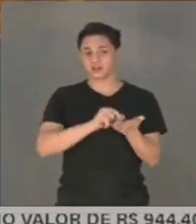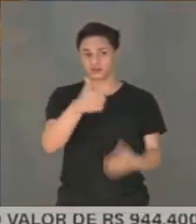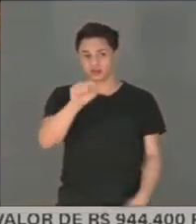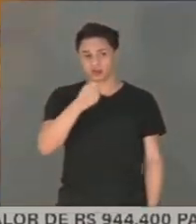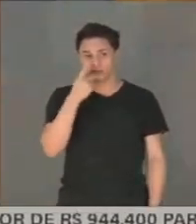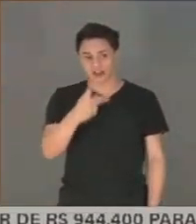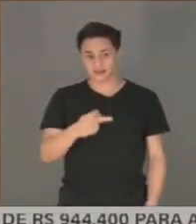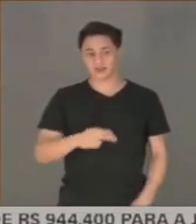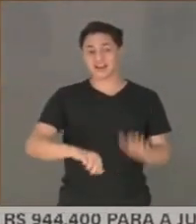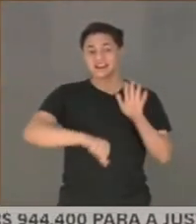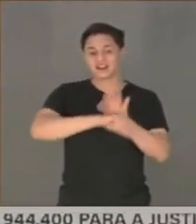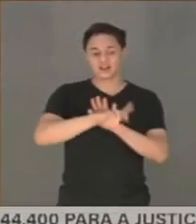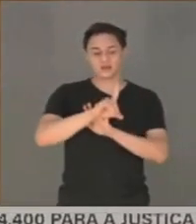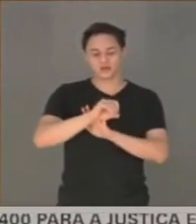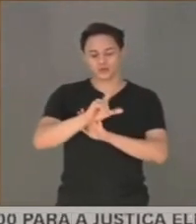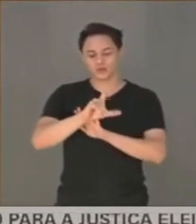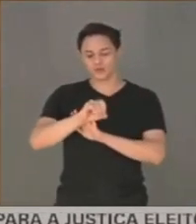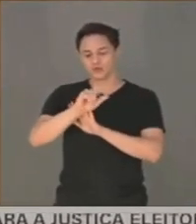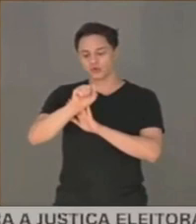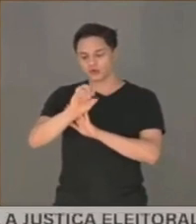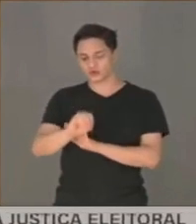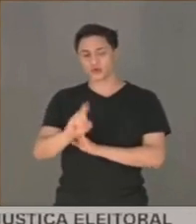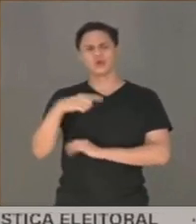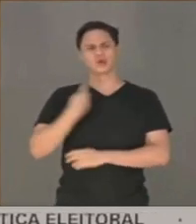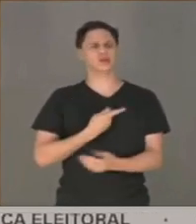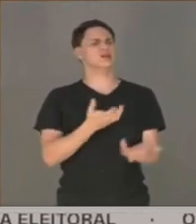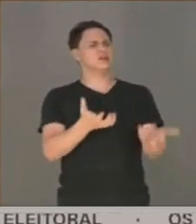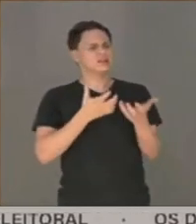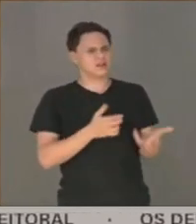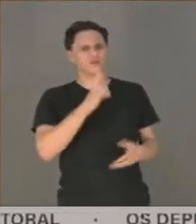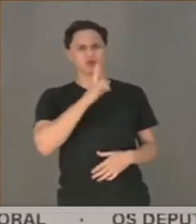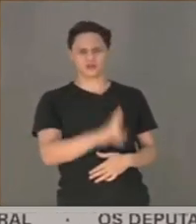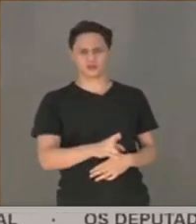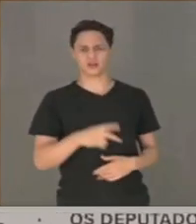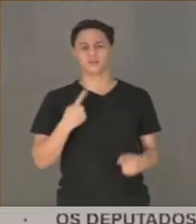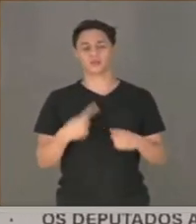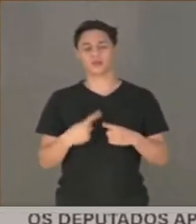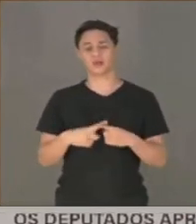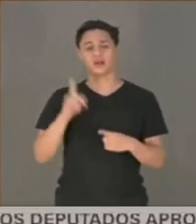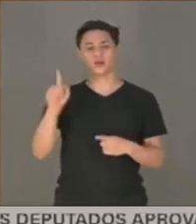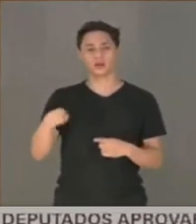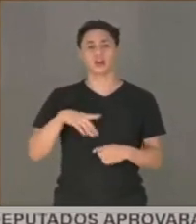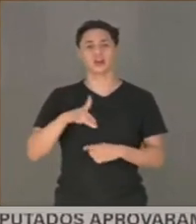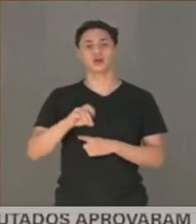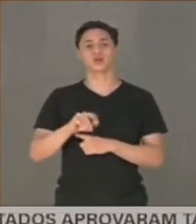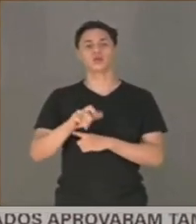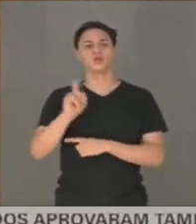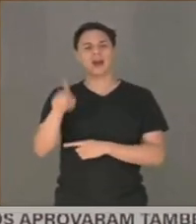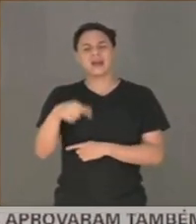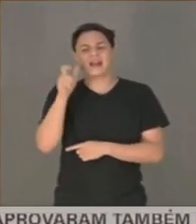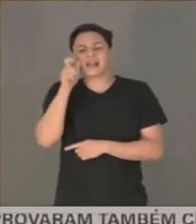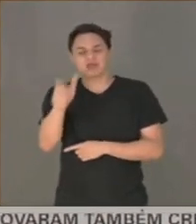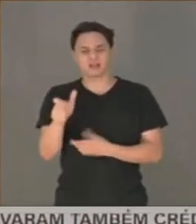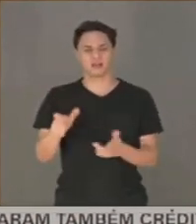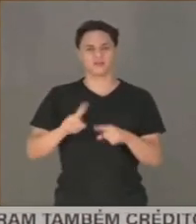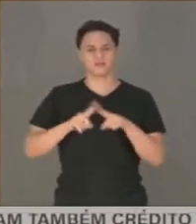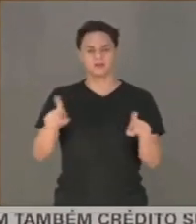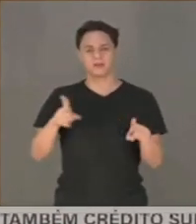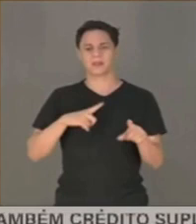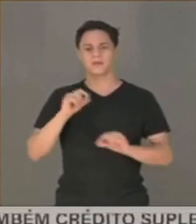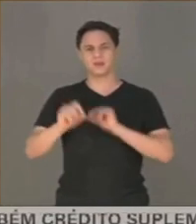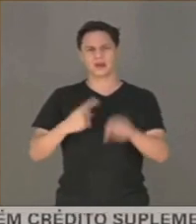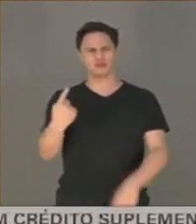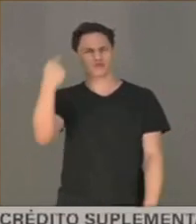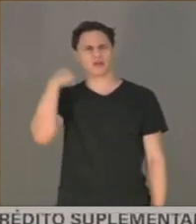doloso quando a gente quis o resultado. Foi adotada aí a teoria da vontade, dolo é a intenção, mas o legislador foi sábio. Desde